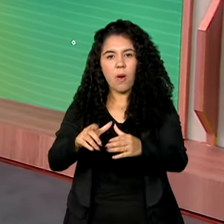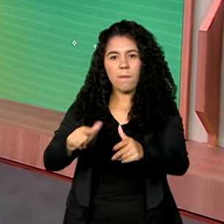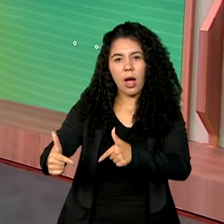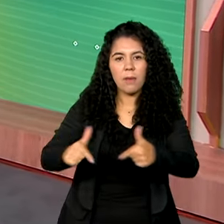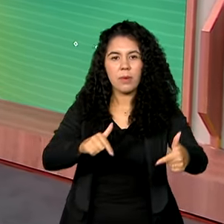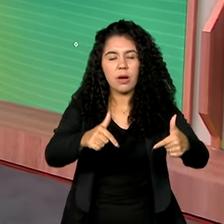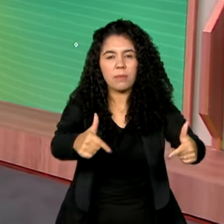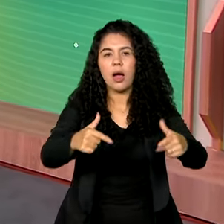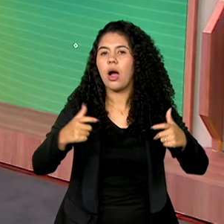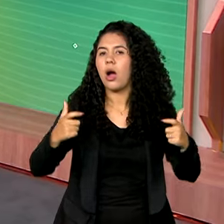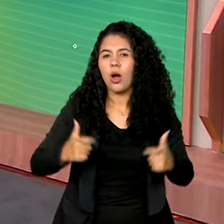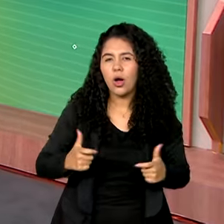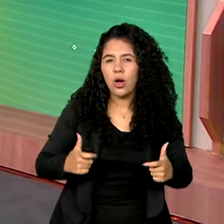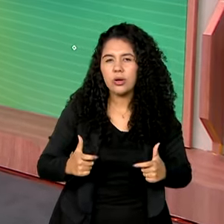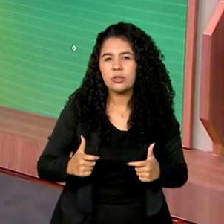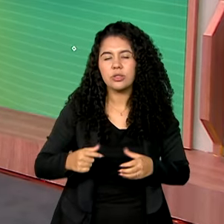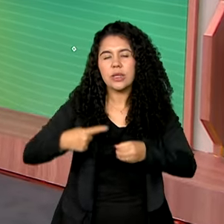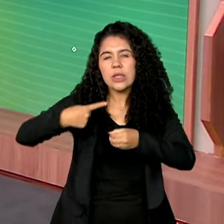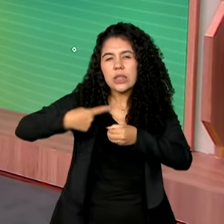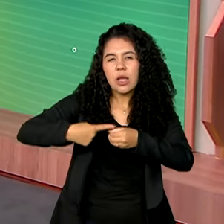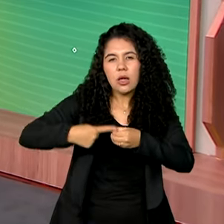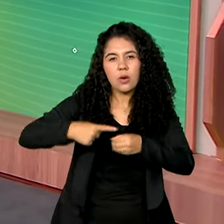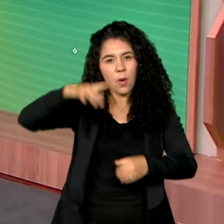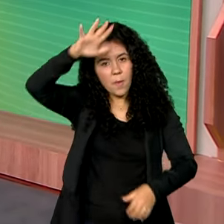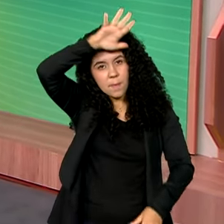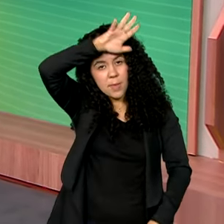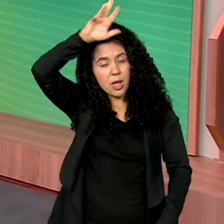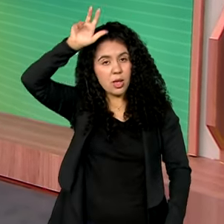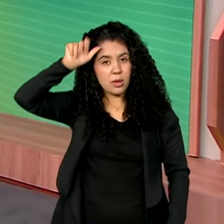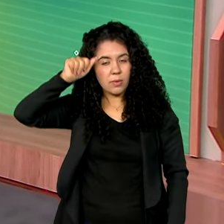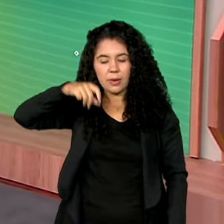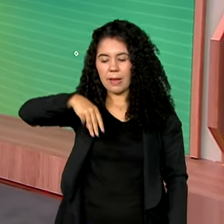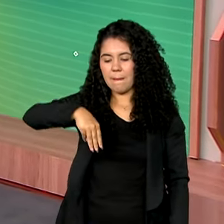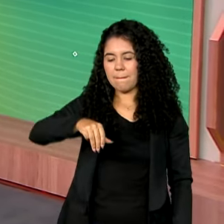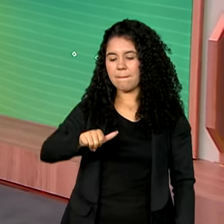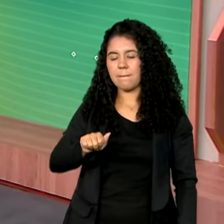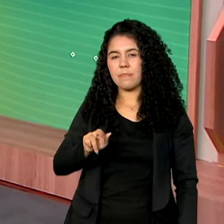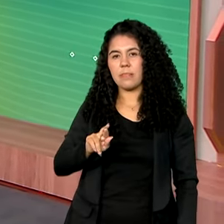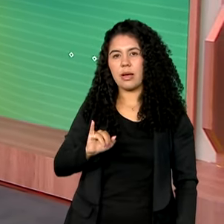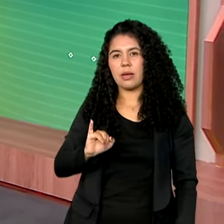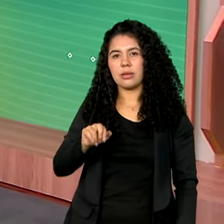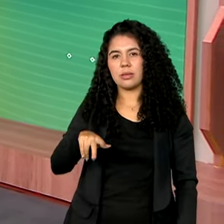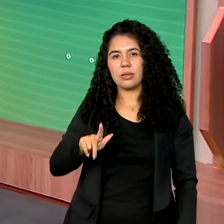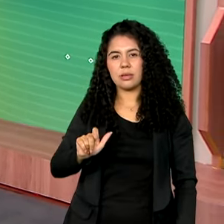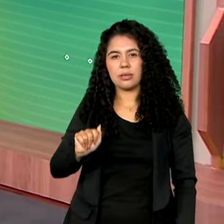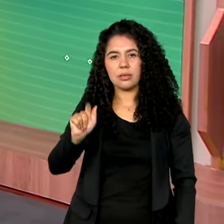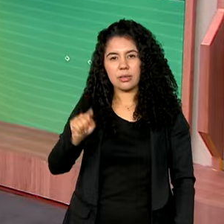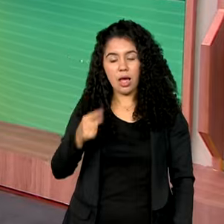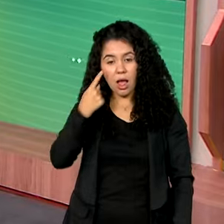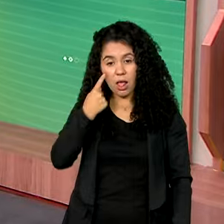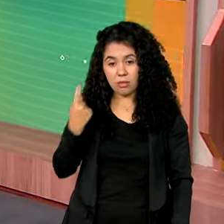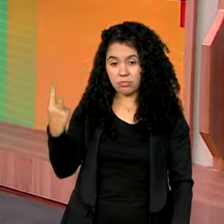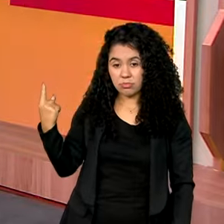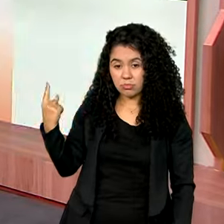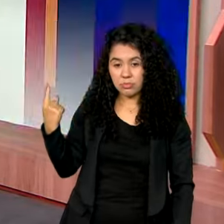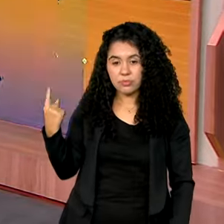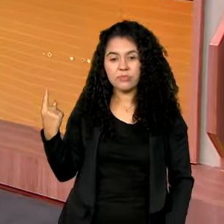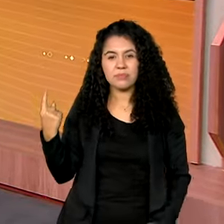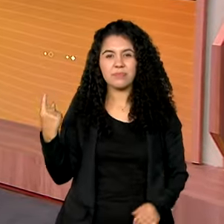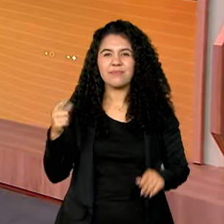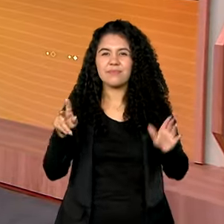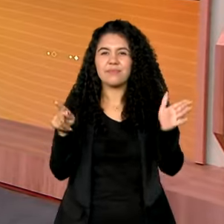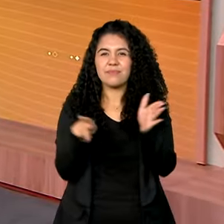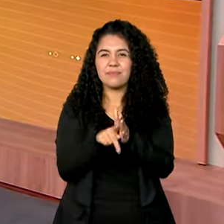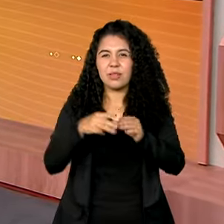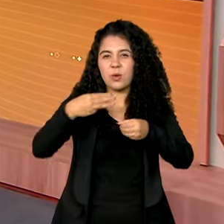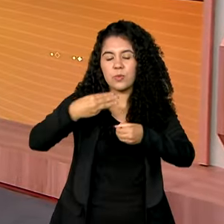Nova Maringá, no interior do Mato Grosso. Então, vamos aproveitar e conferir algumas ações do governo federal nesse município.